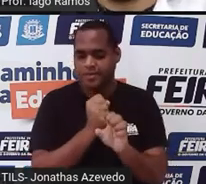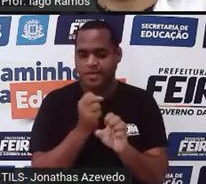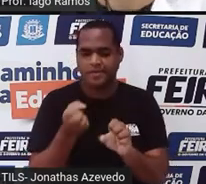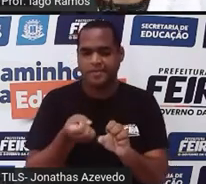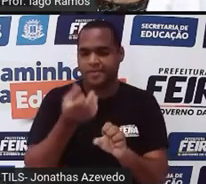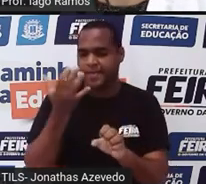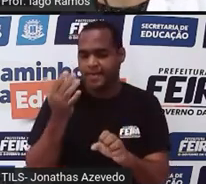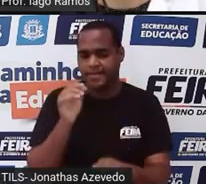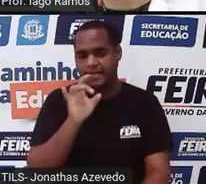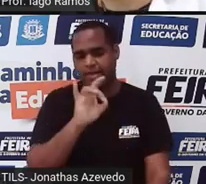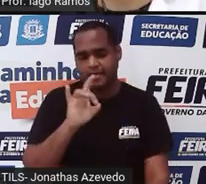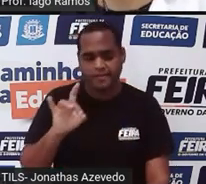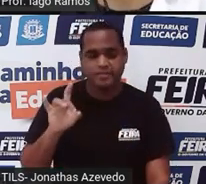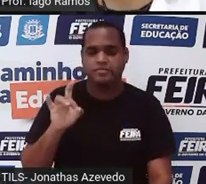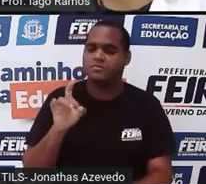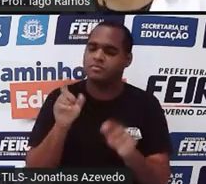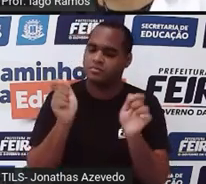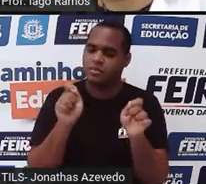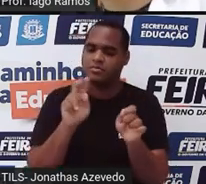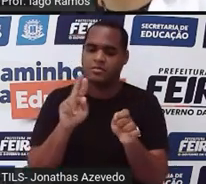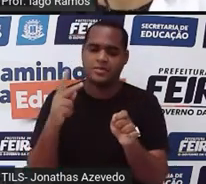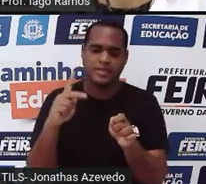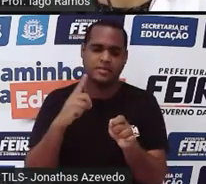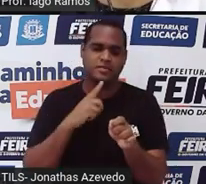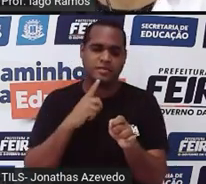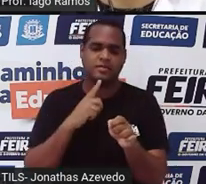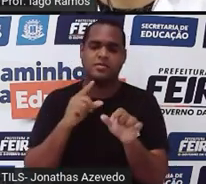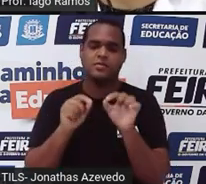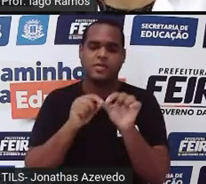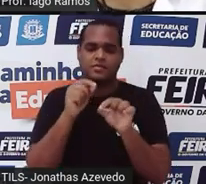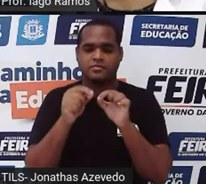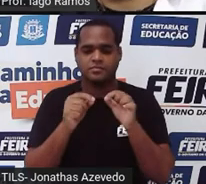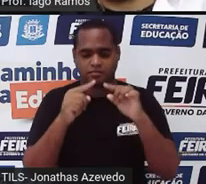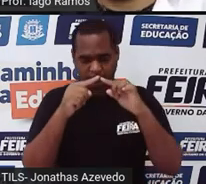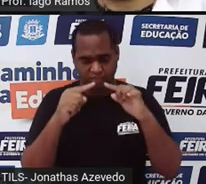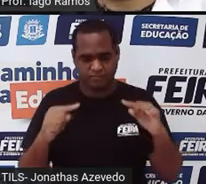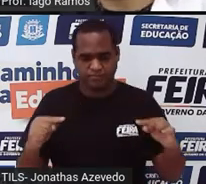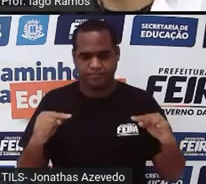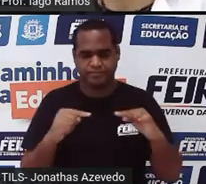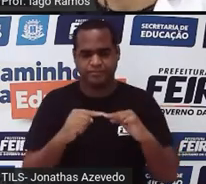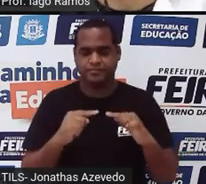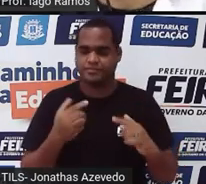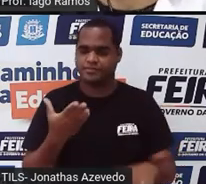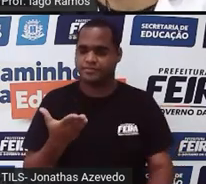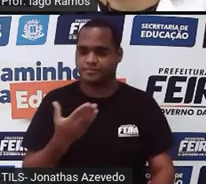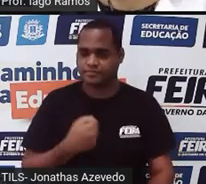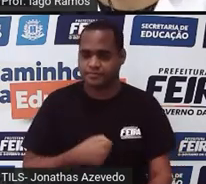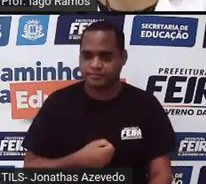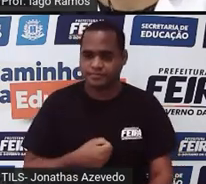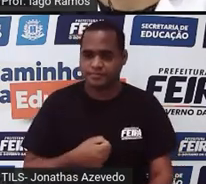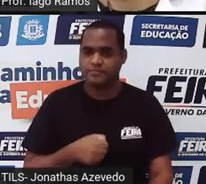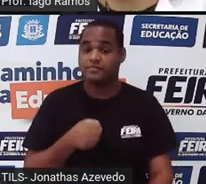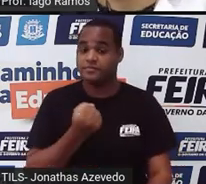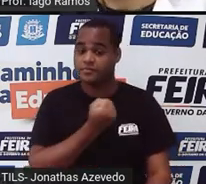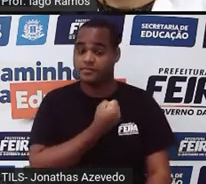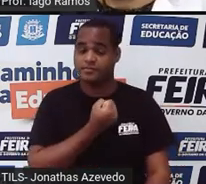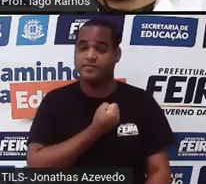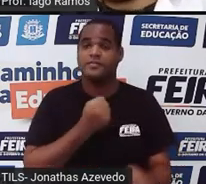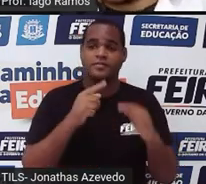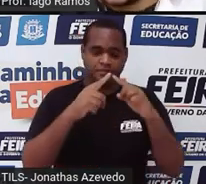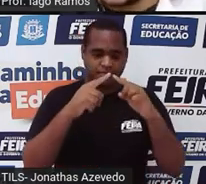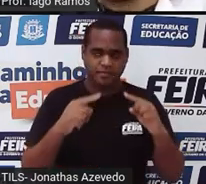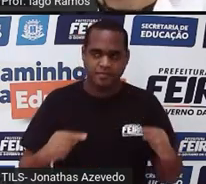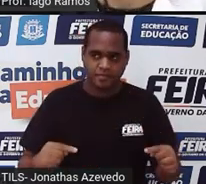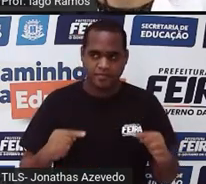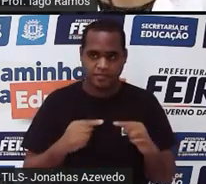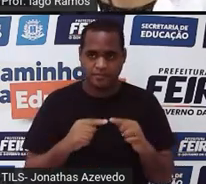figura, recebe o nome de números triangulares, tá? Os números triangulares são os